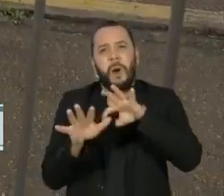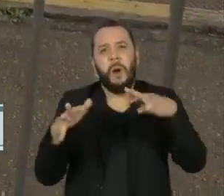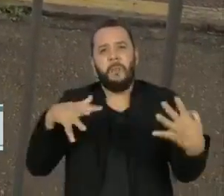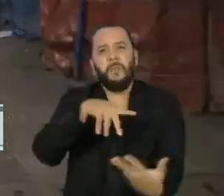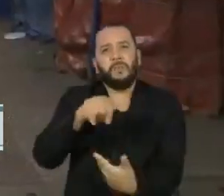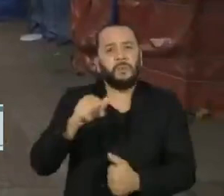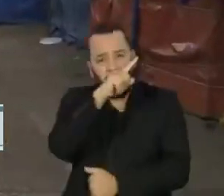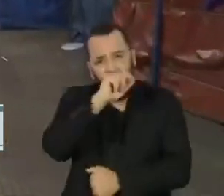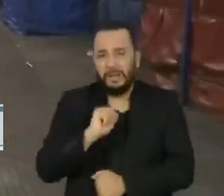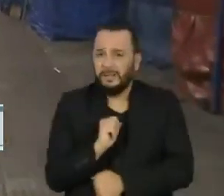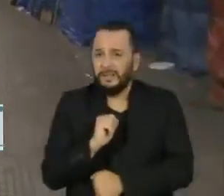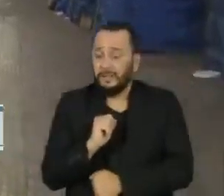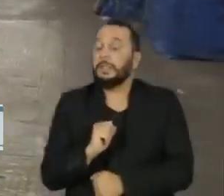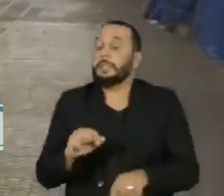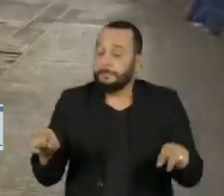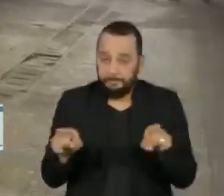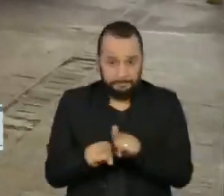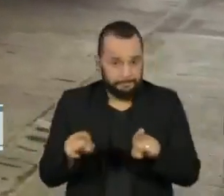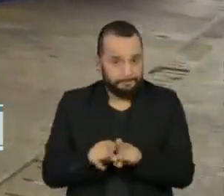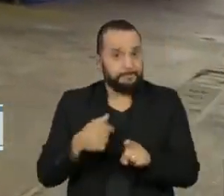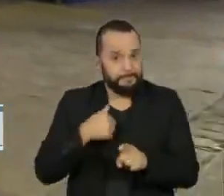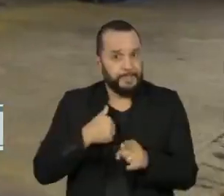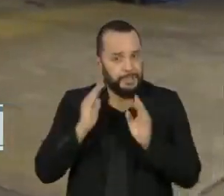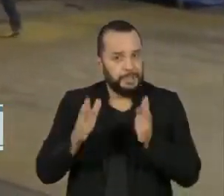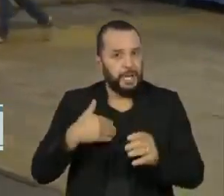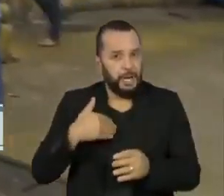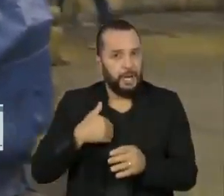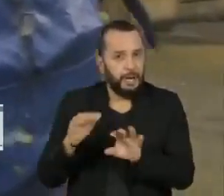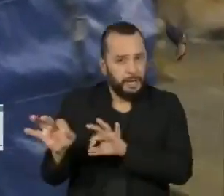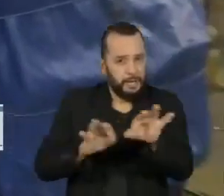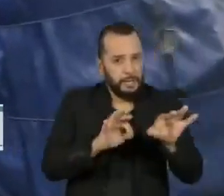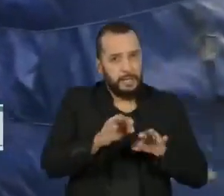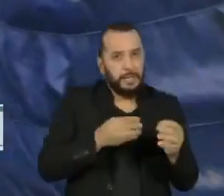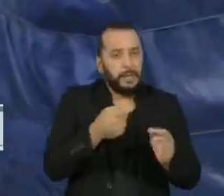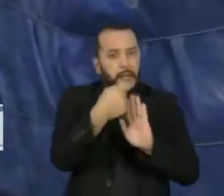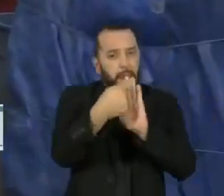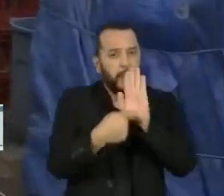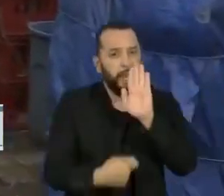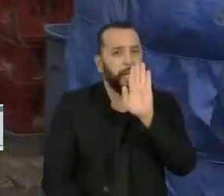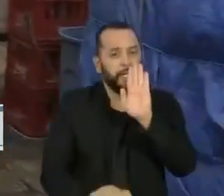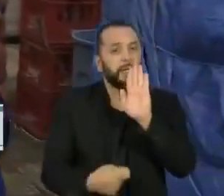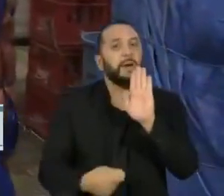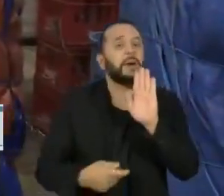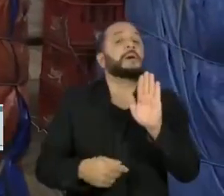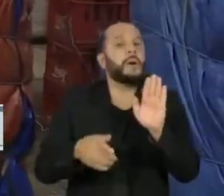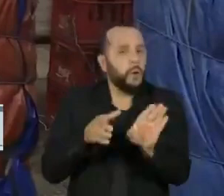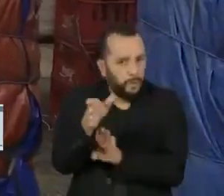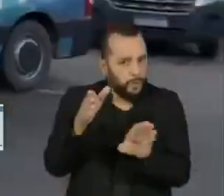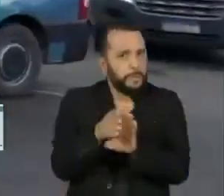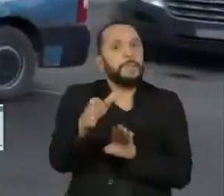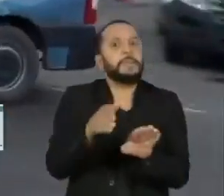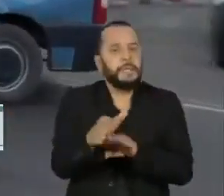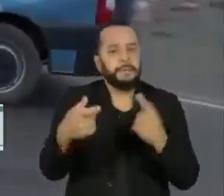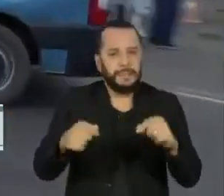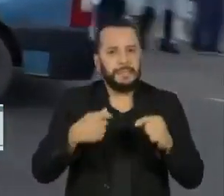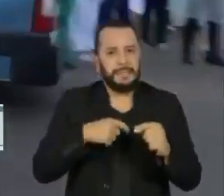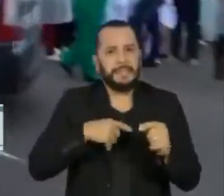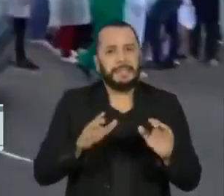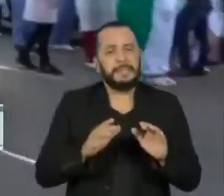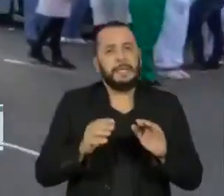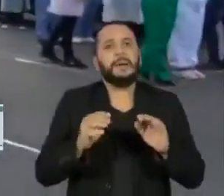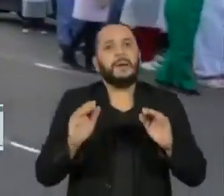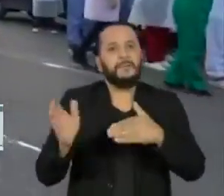Público Estadual, o cientista coordenou no ano passado a elaboração de uma nota técnica, recomendando a adoção das restrições e